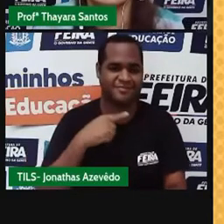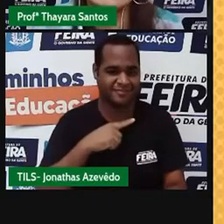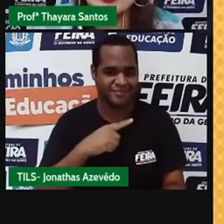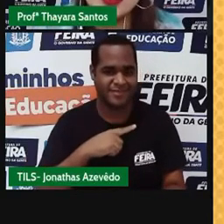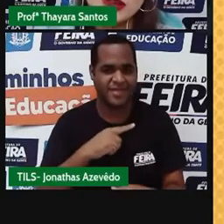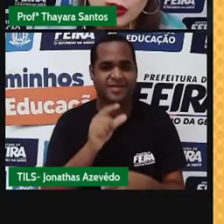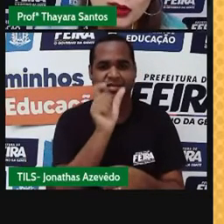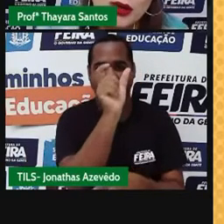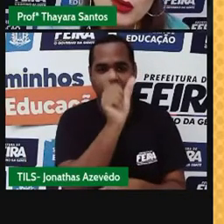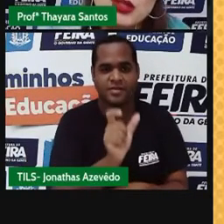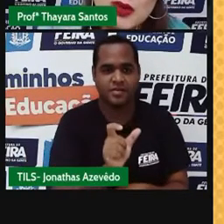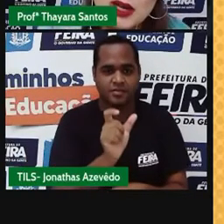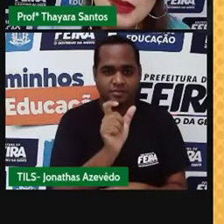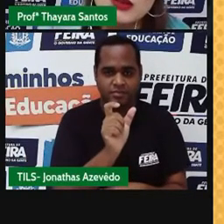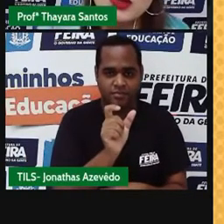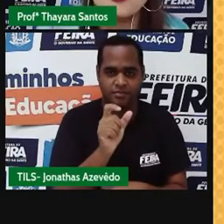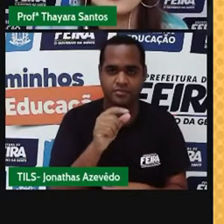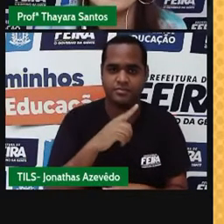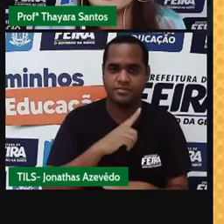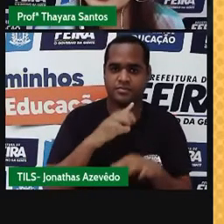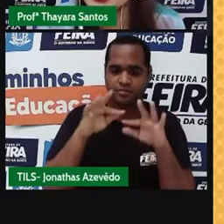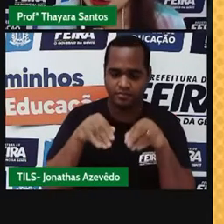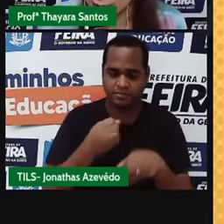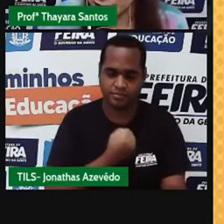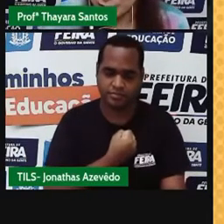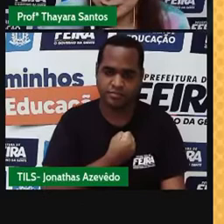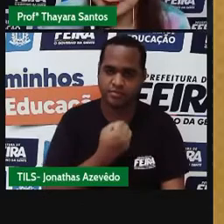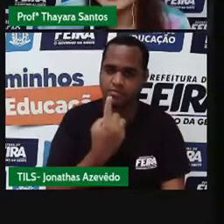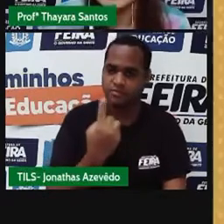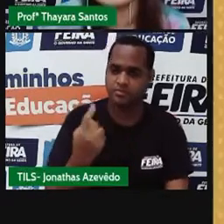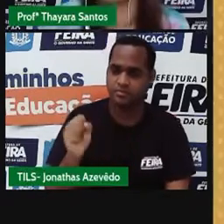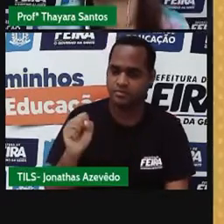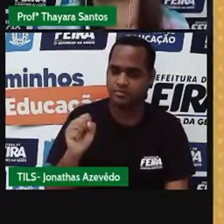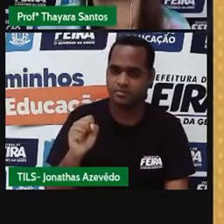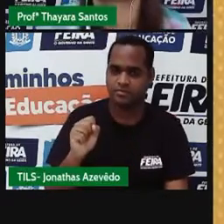tem o menor número atômico e o último elemento tem o maior número atômico.